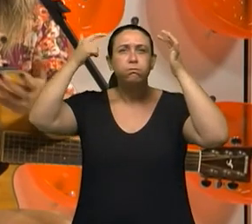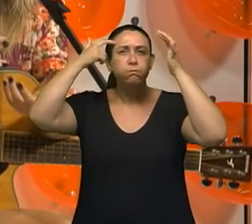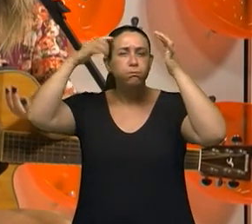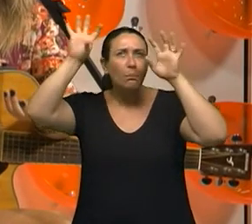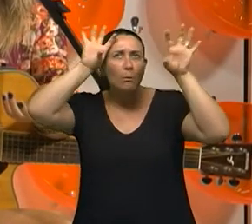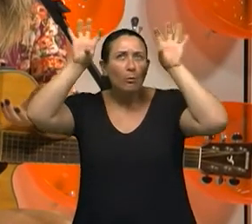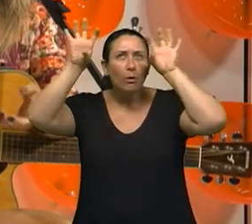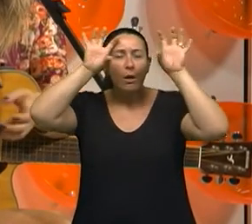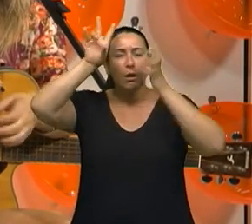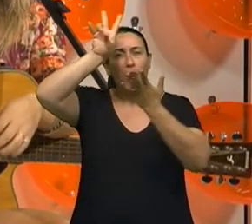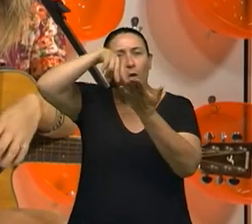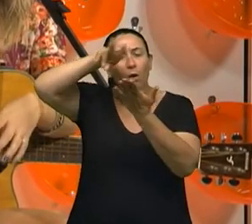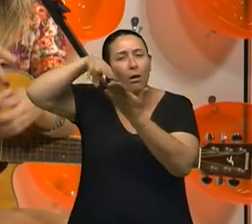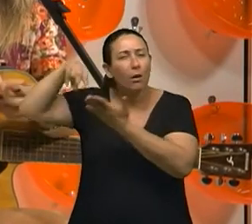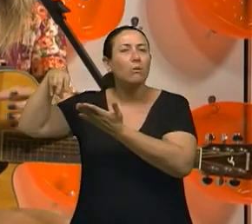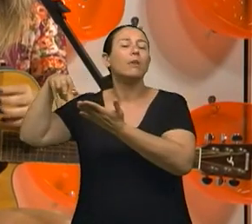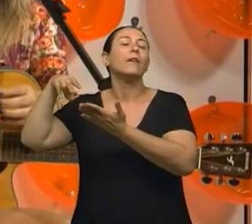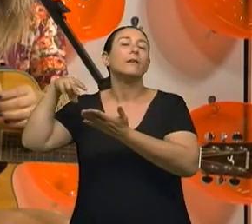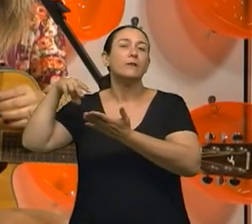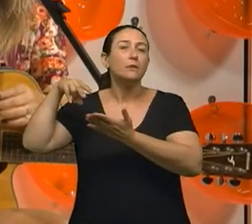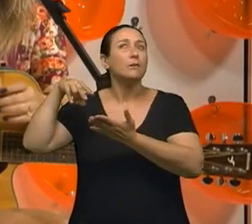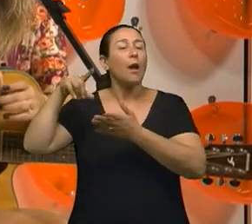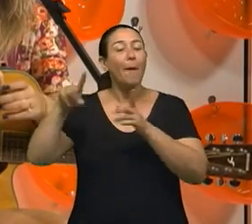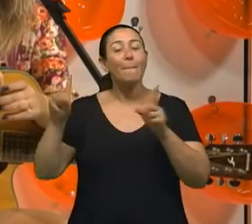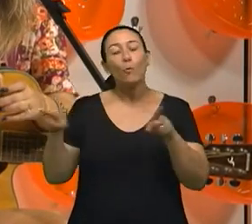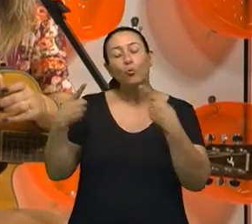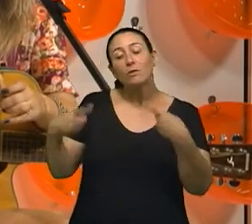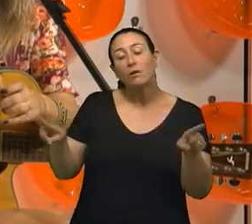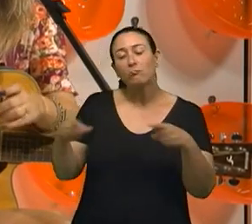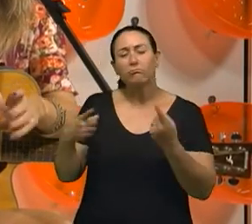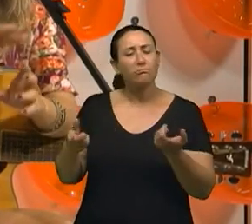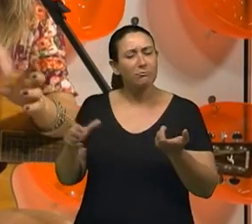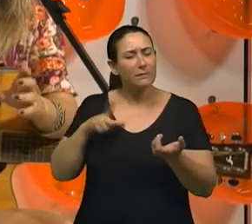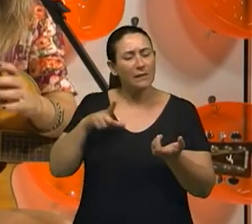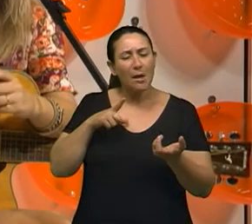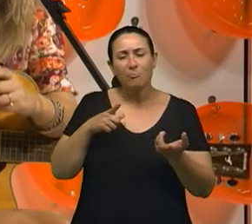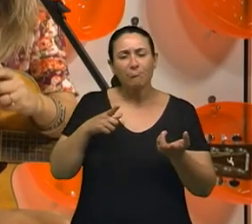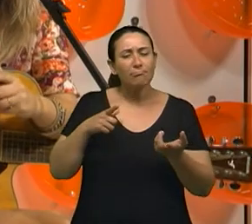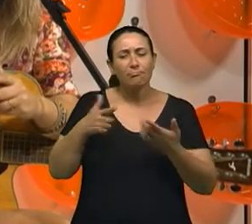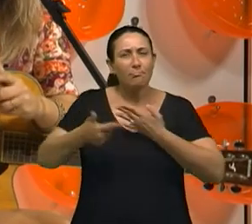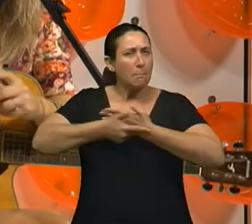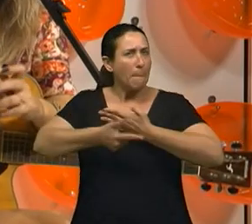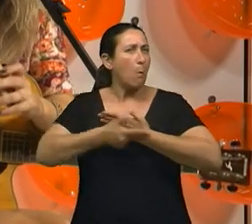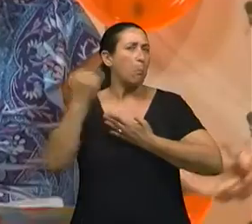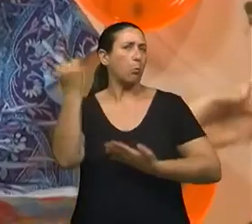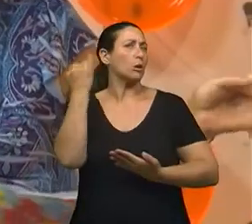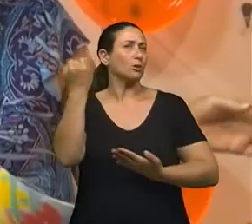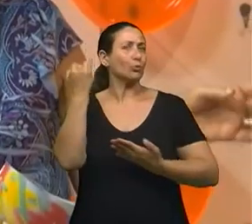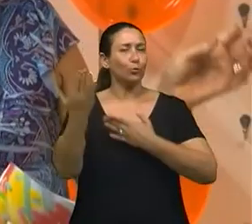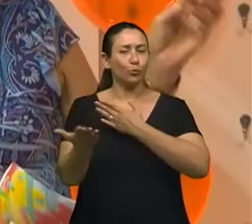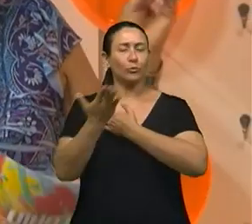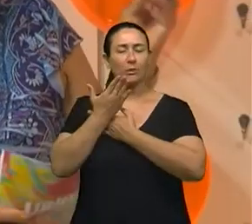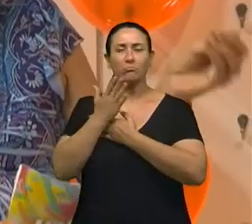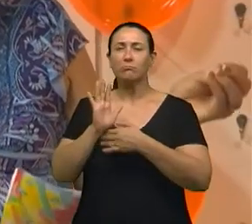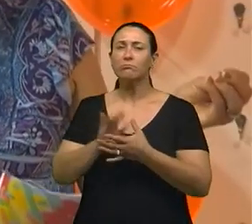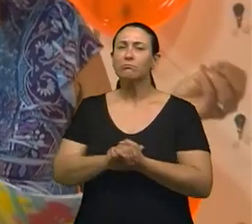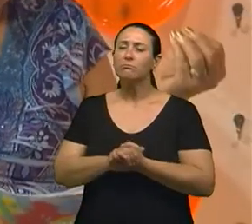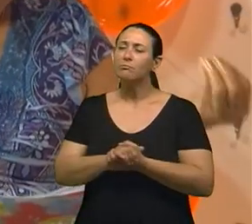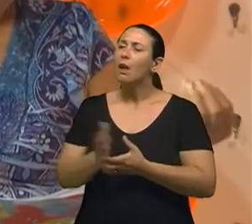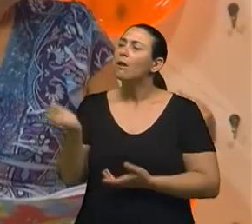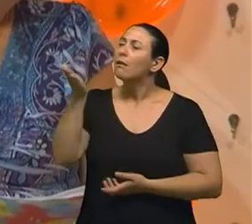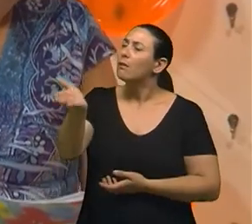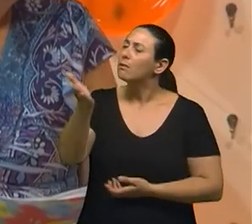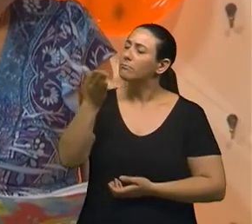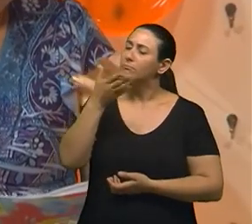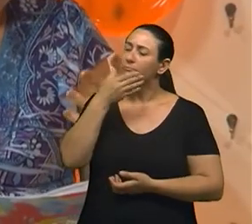também é importante, mas eu acho que a música, ela também tem o mesmo tipo de papel. Claro. Doutora Irines, também a